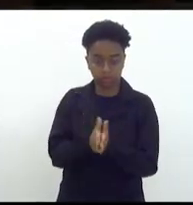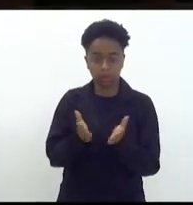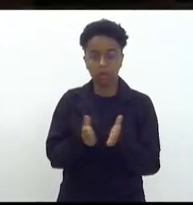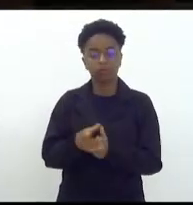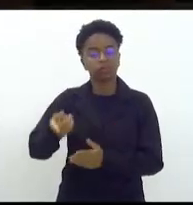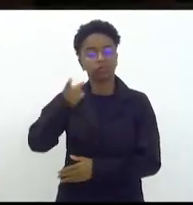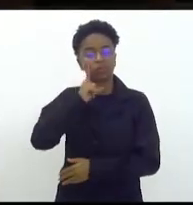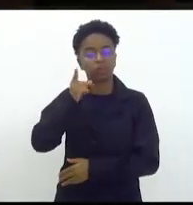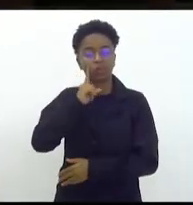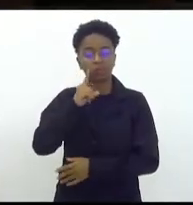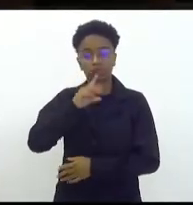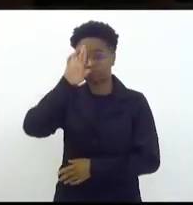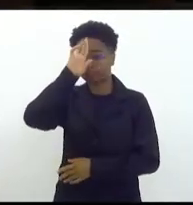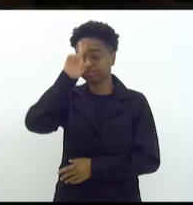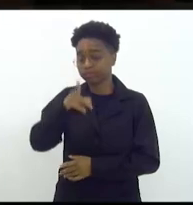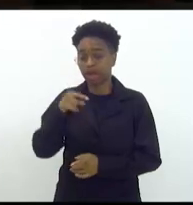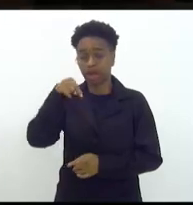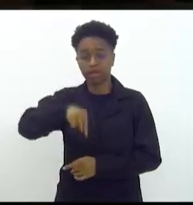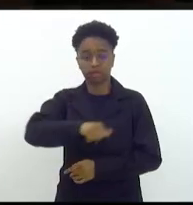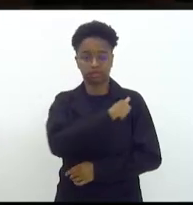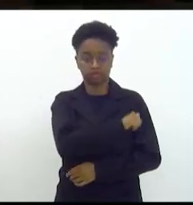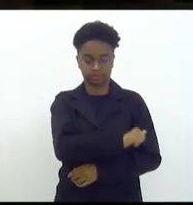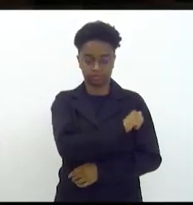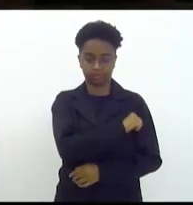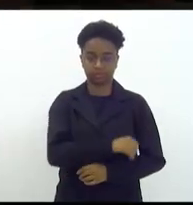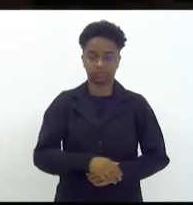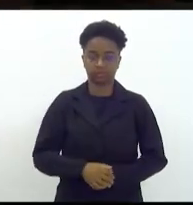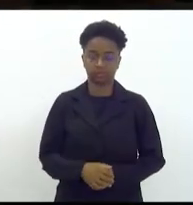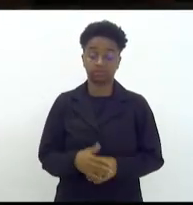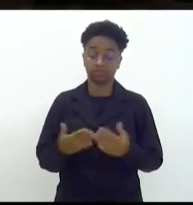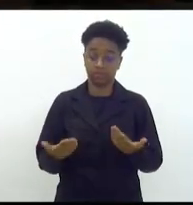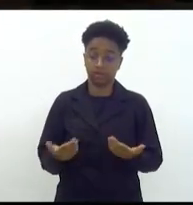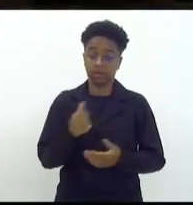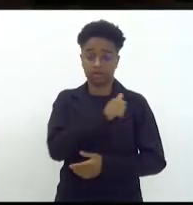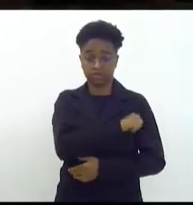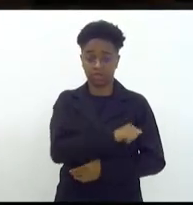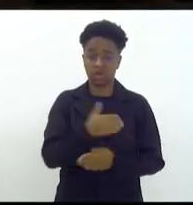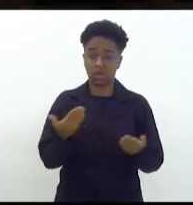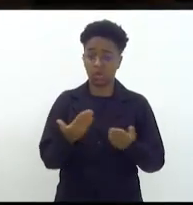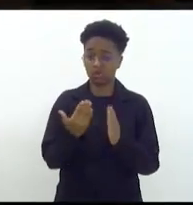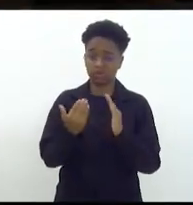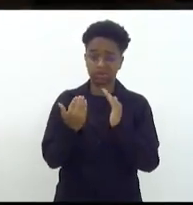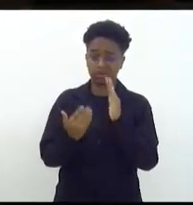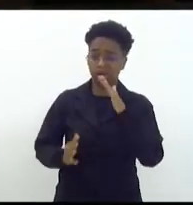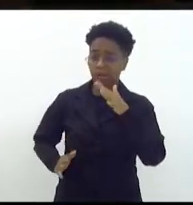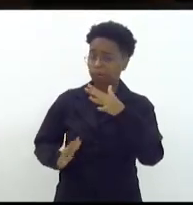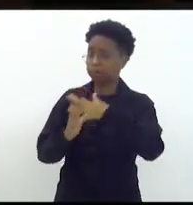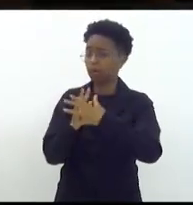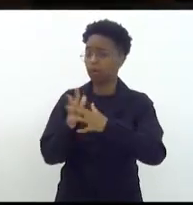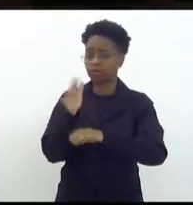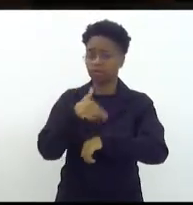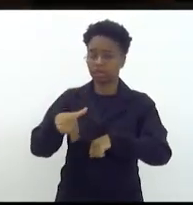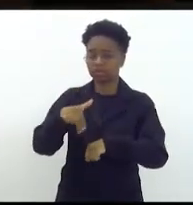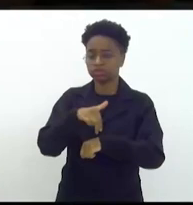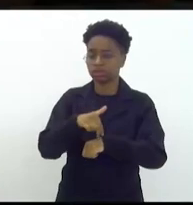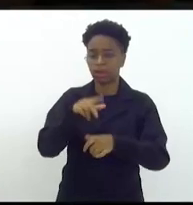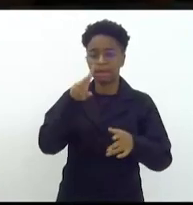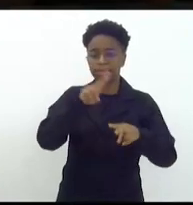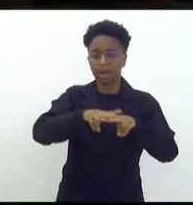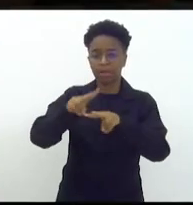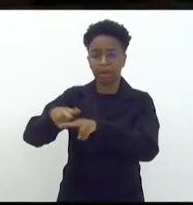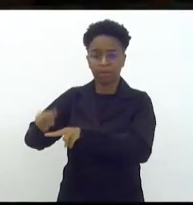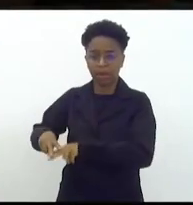equivocadamente no estado do Rio de Janeiro o Rio de Janeiro hoje é recordista nacionalmente de